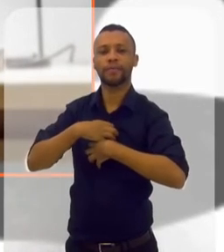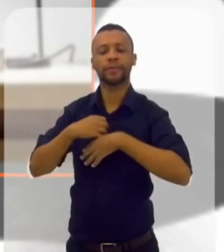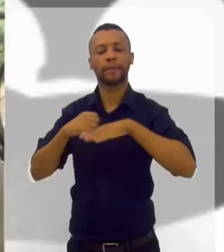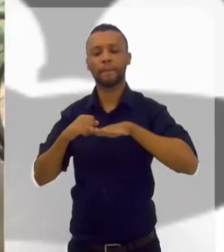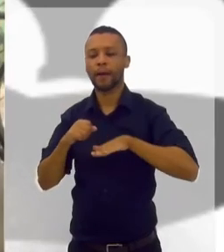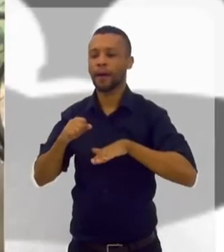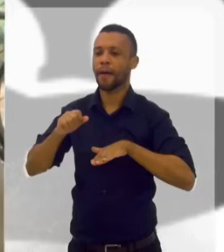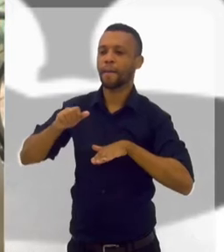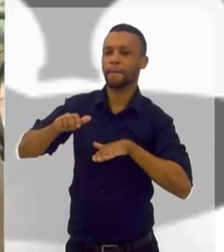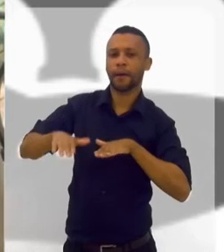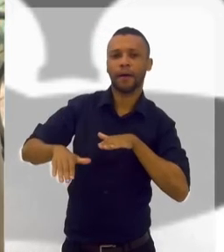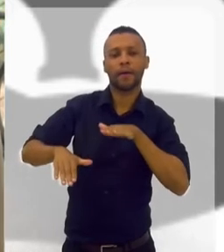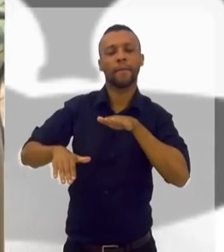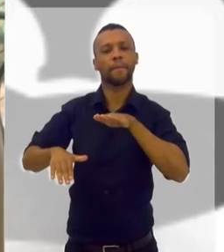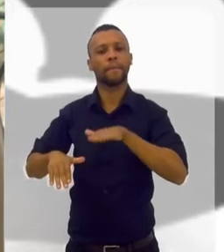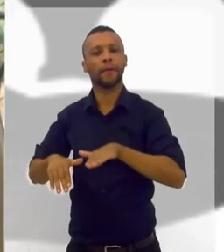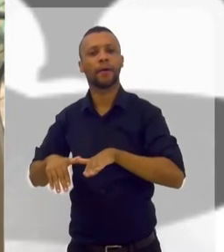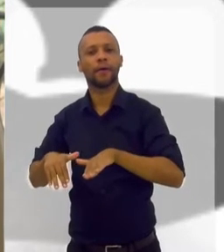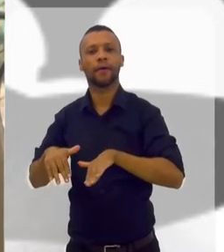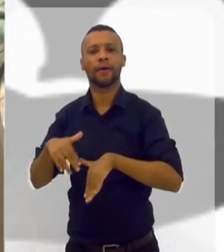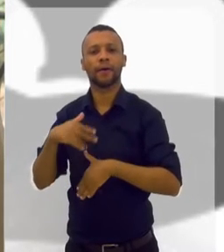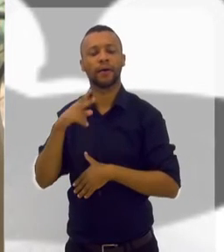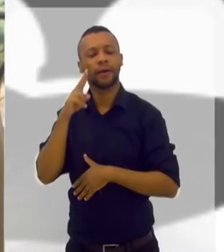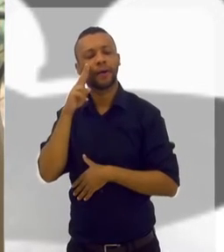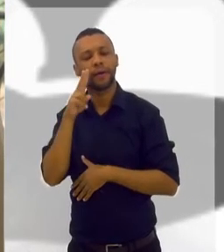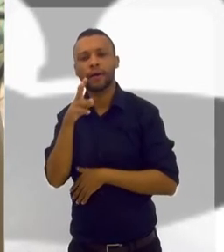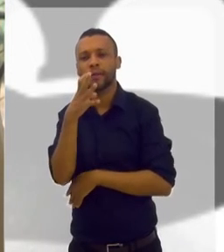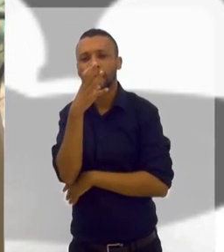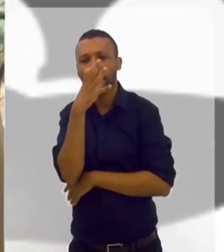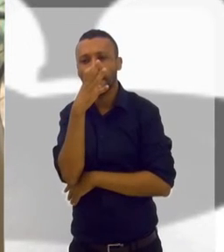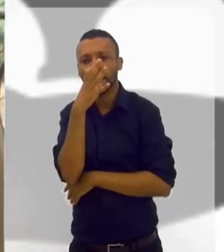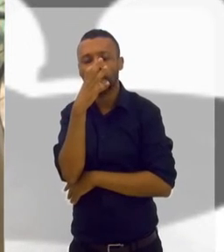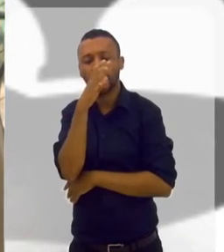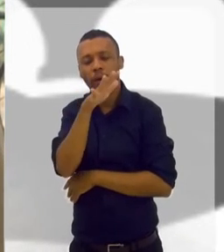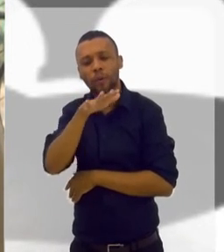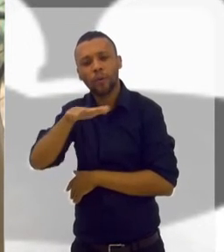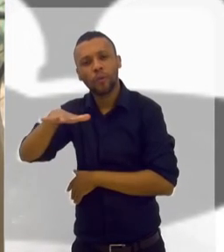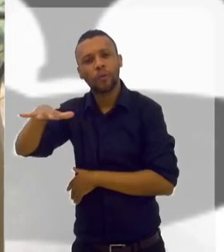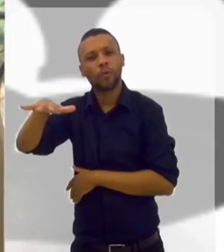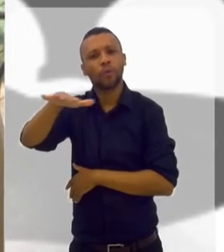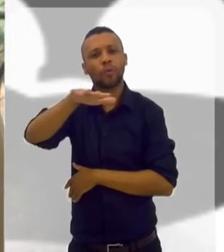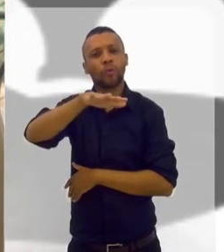Você está caminhando por este lugar. Olhando o horizonte.